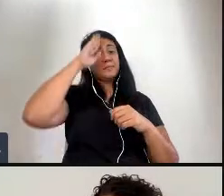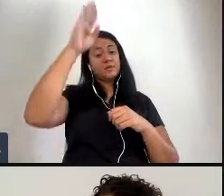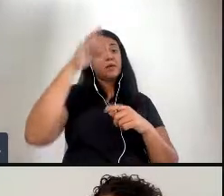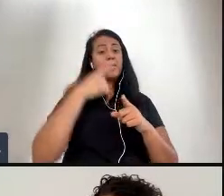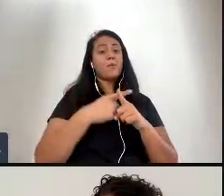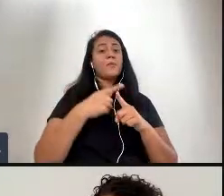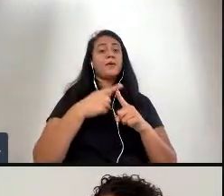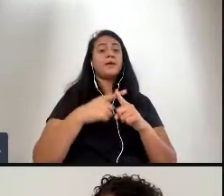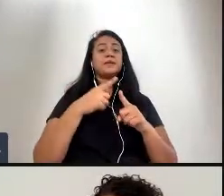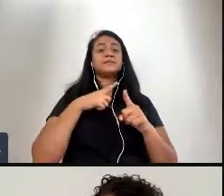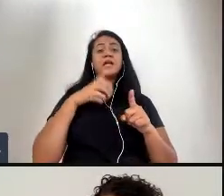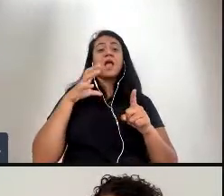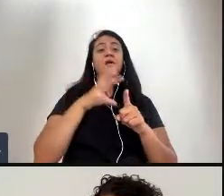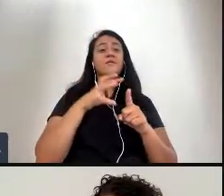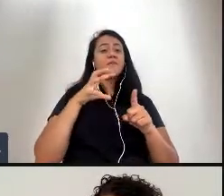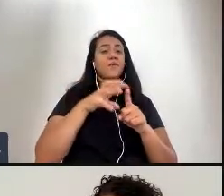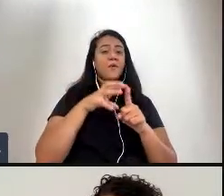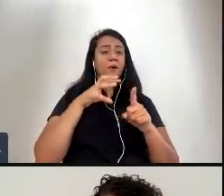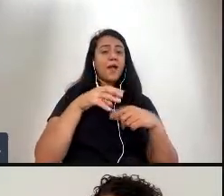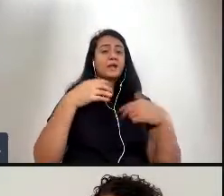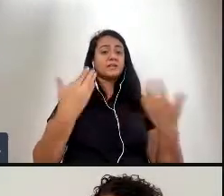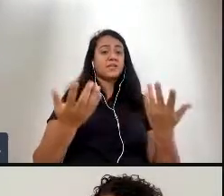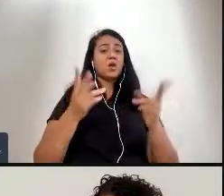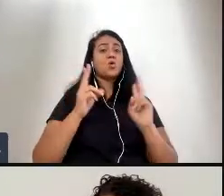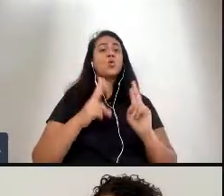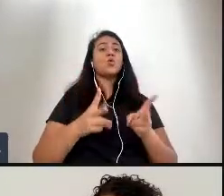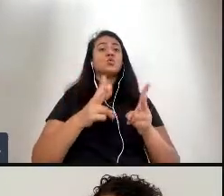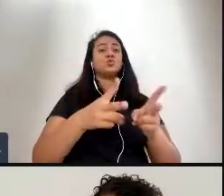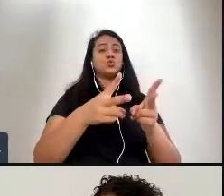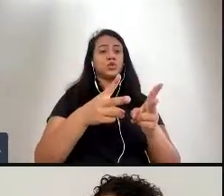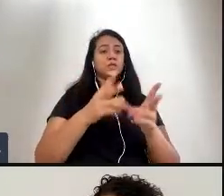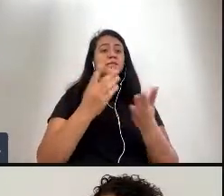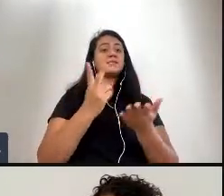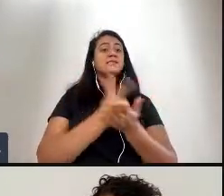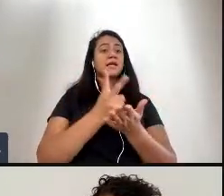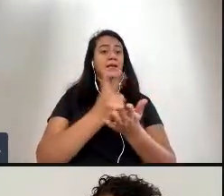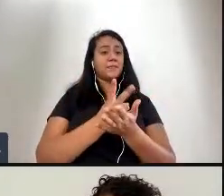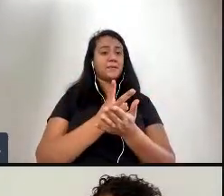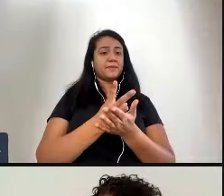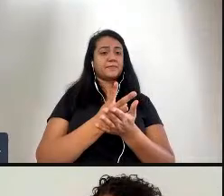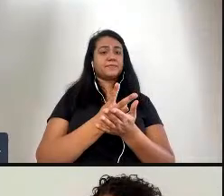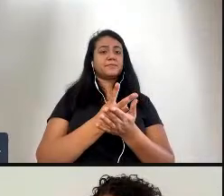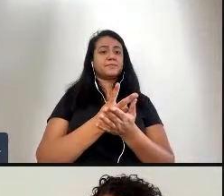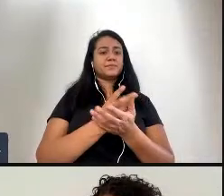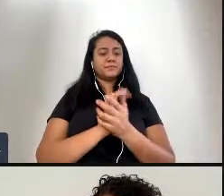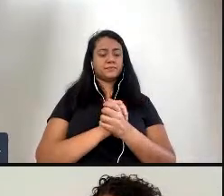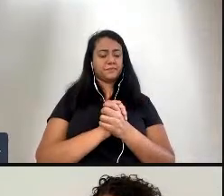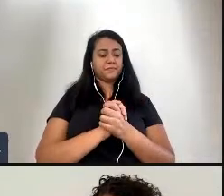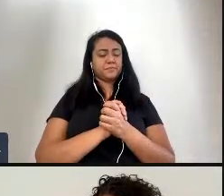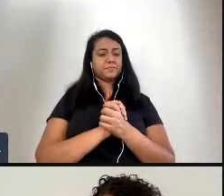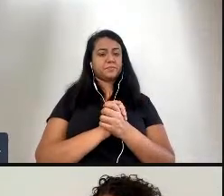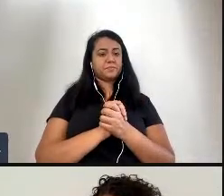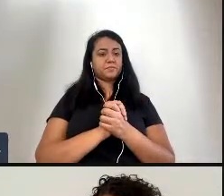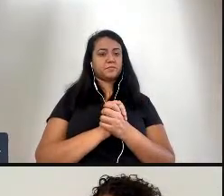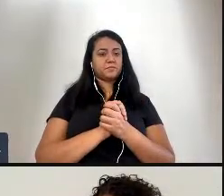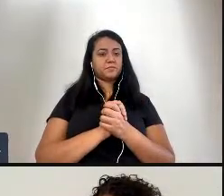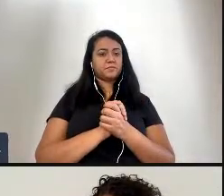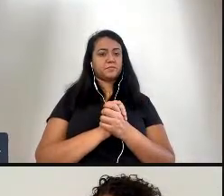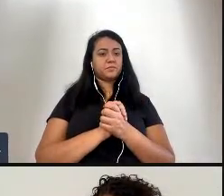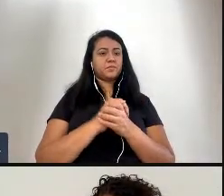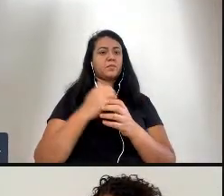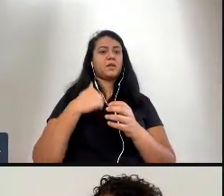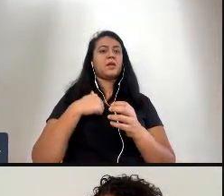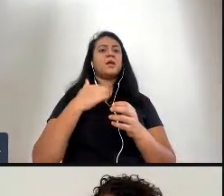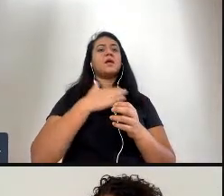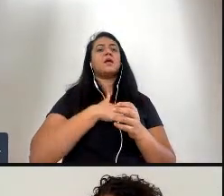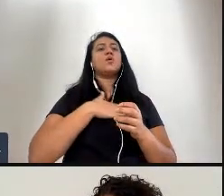influência continua contínua né e de uma certa maneira eu gosto muito da